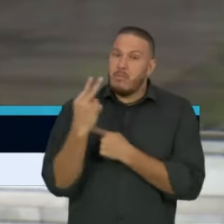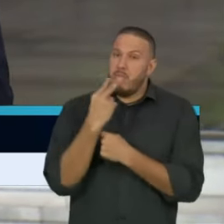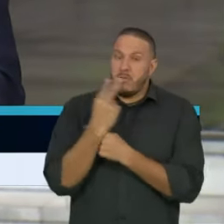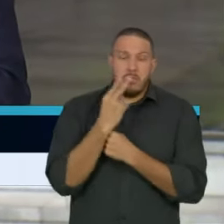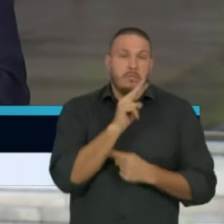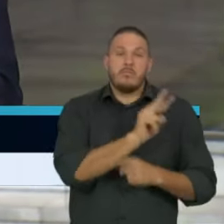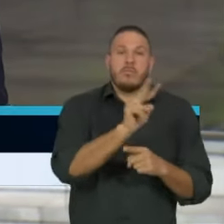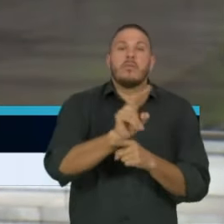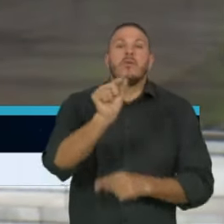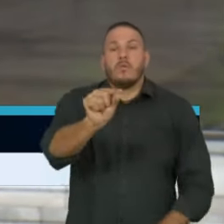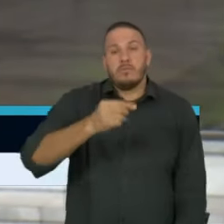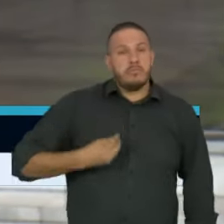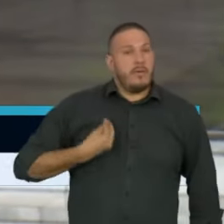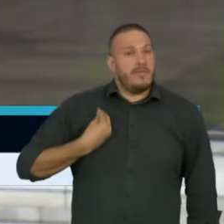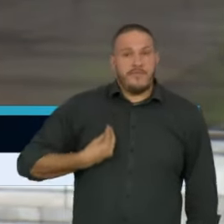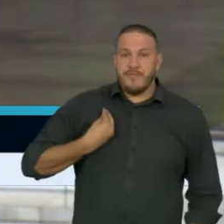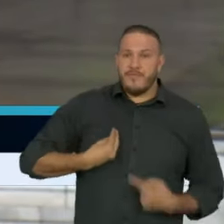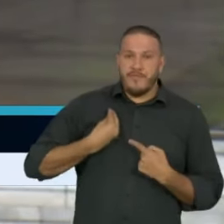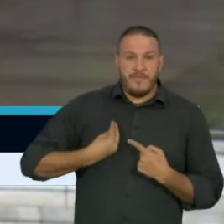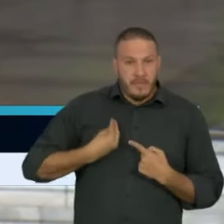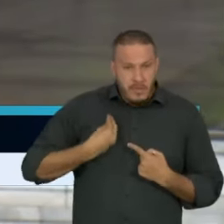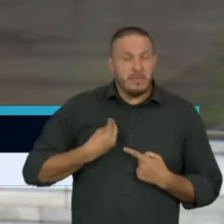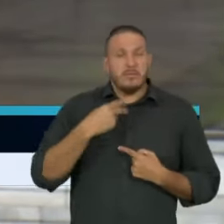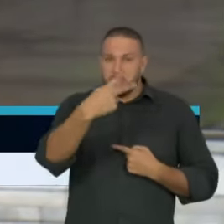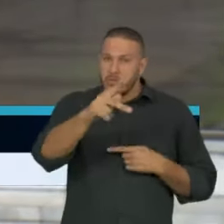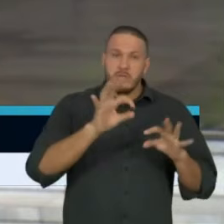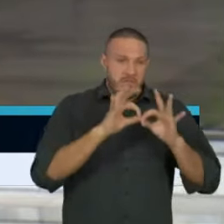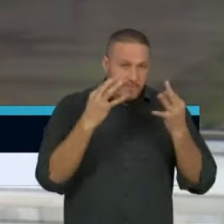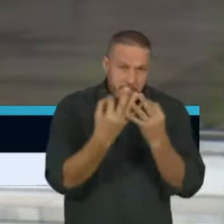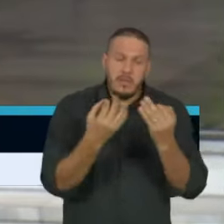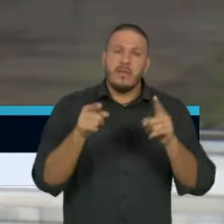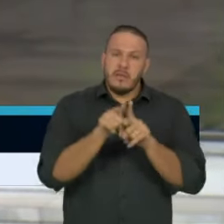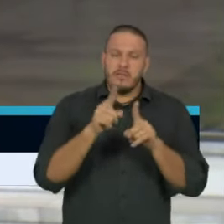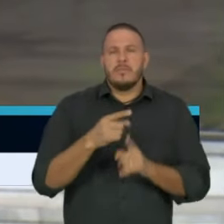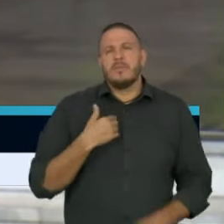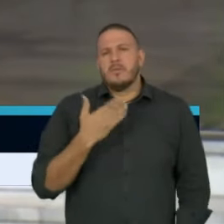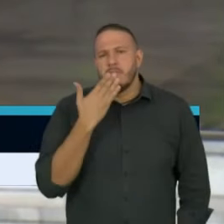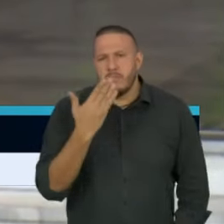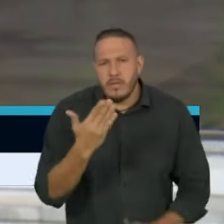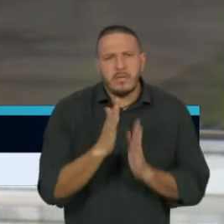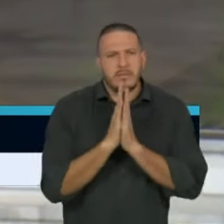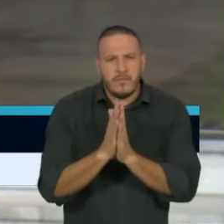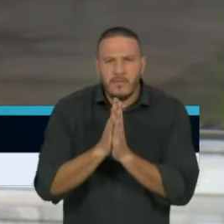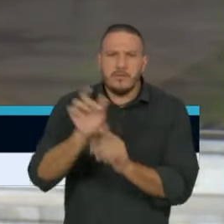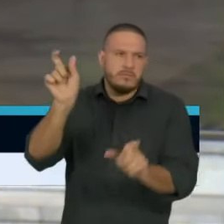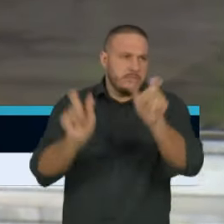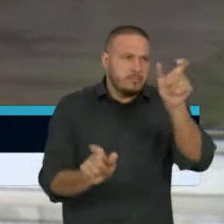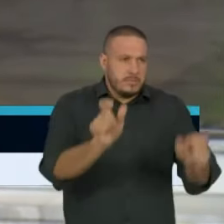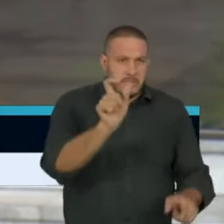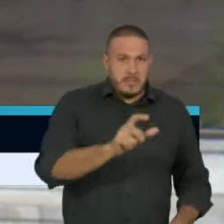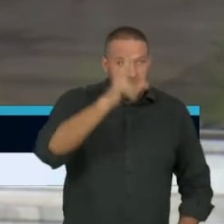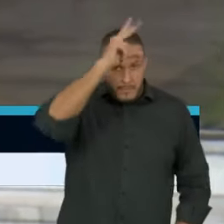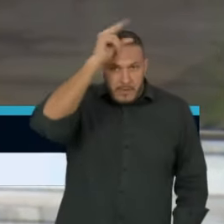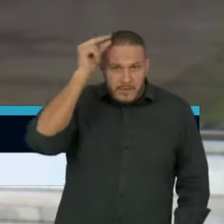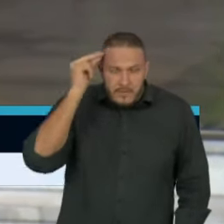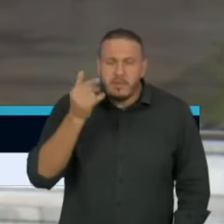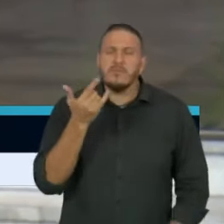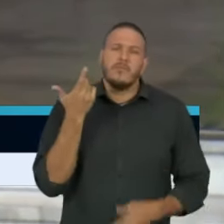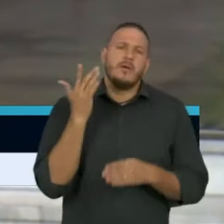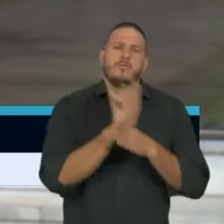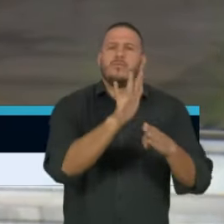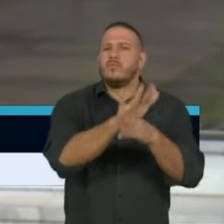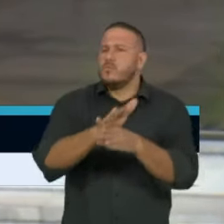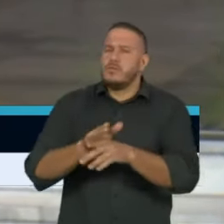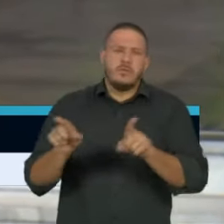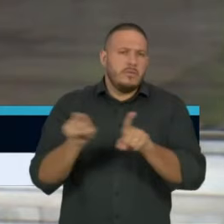na proteção das suas vidas e dos seus familiares. E peço também que prefeitas e prefeitos contribuam no mesmo